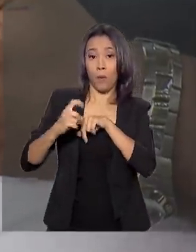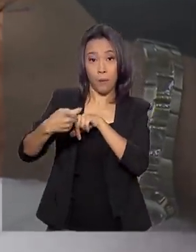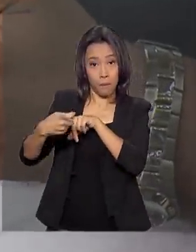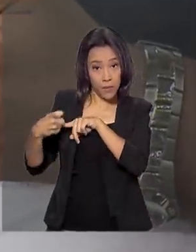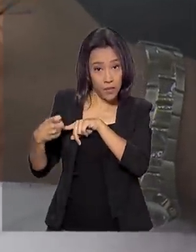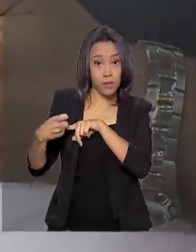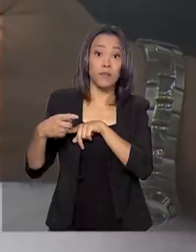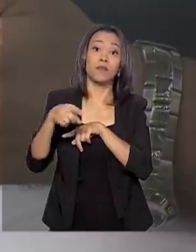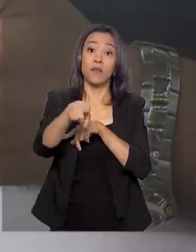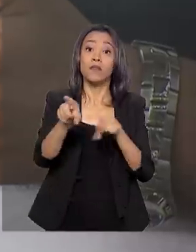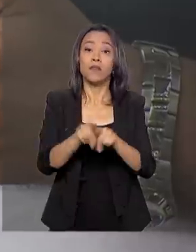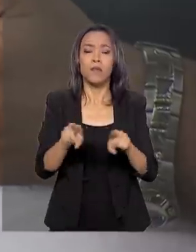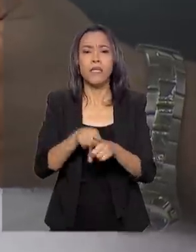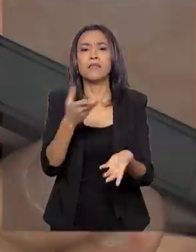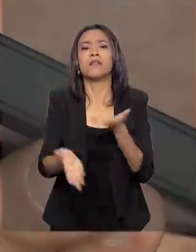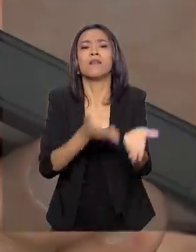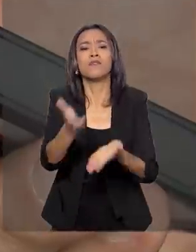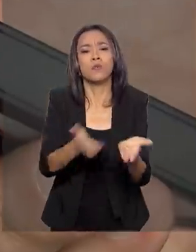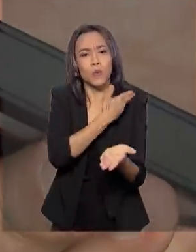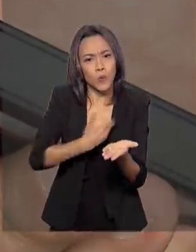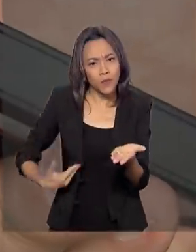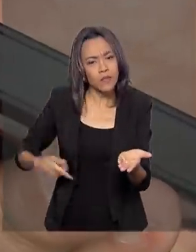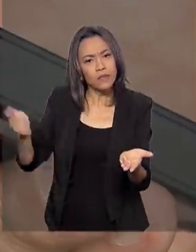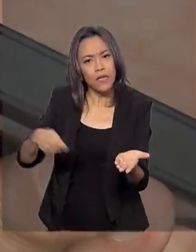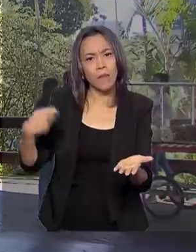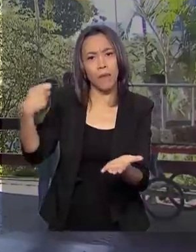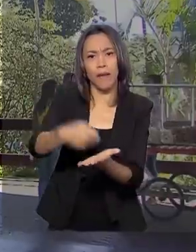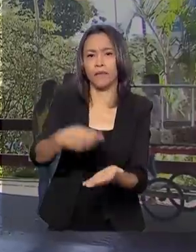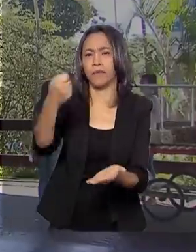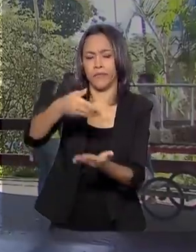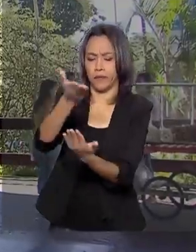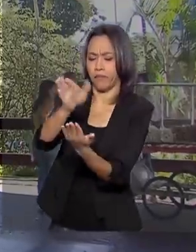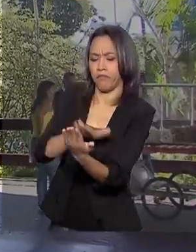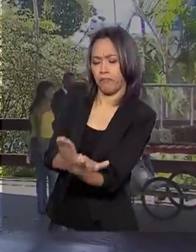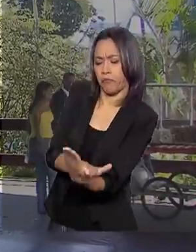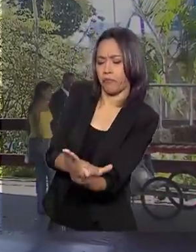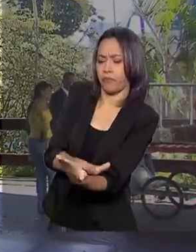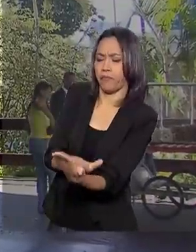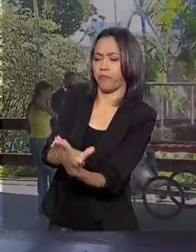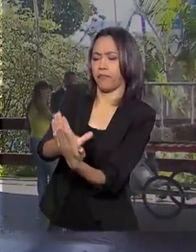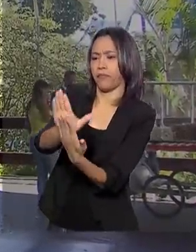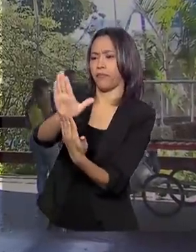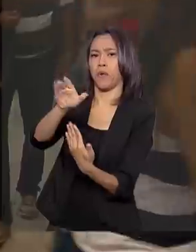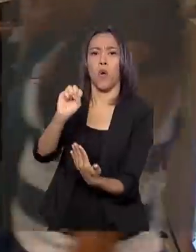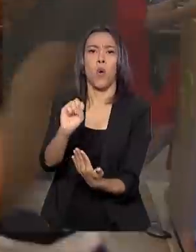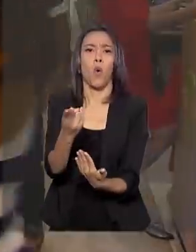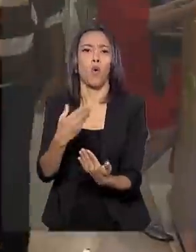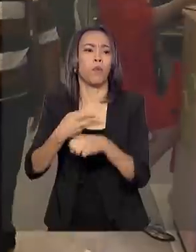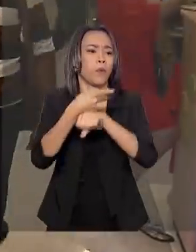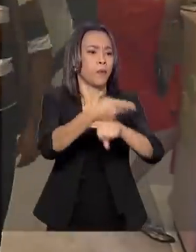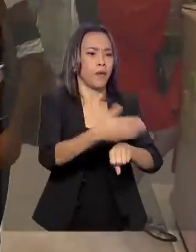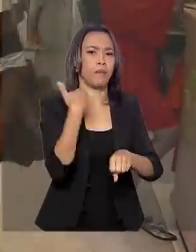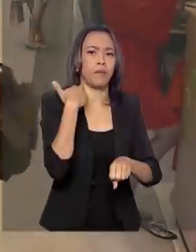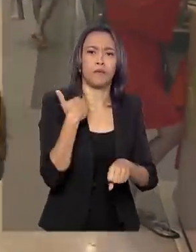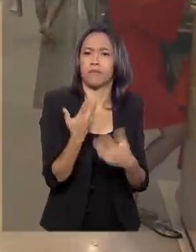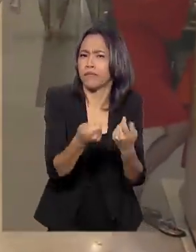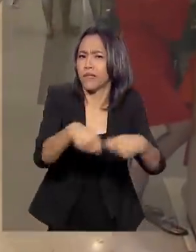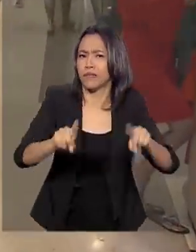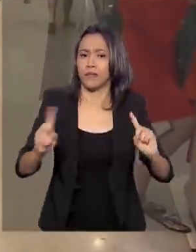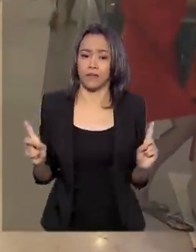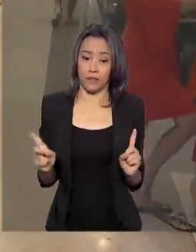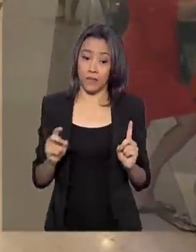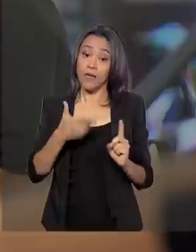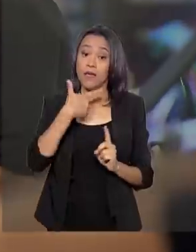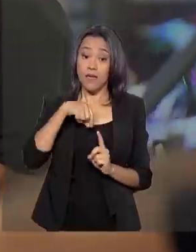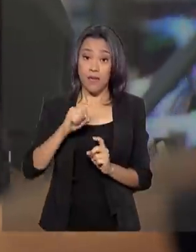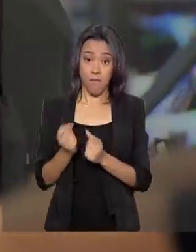ser pagos de maneira mais simples, sem precisar emitir guias e ir ao banco. E a expectativa é que, do pipoqueiro